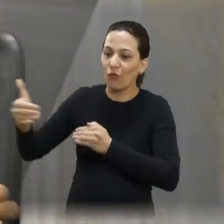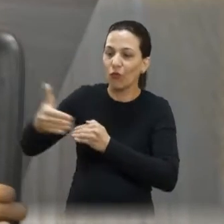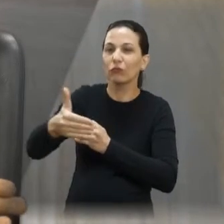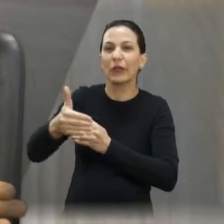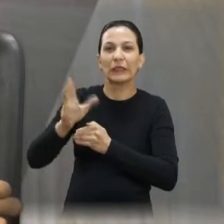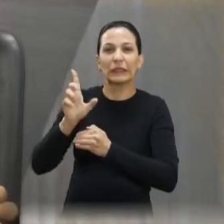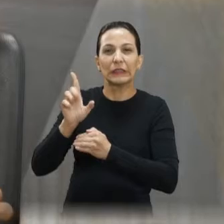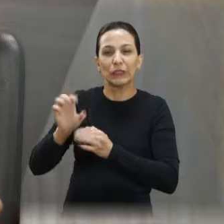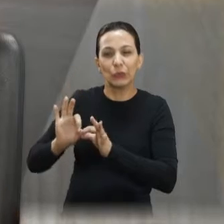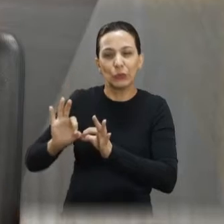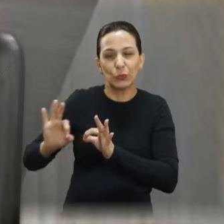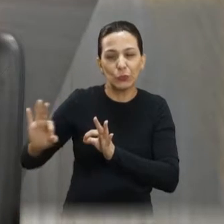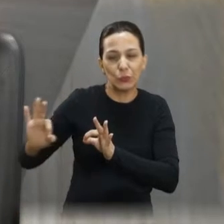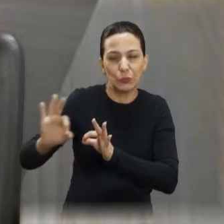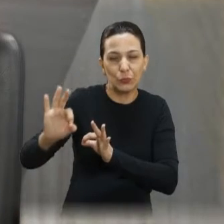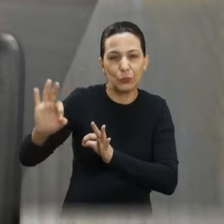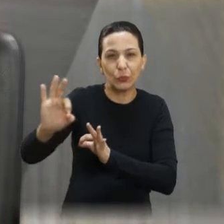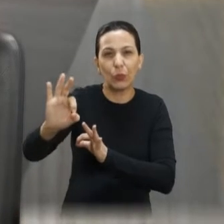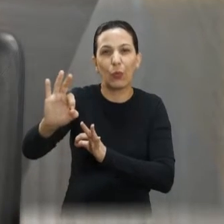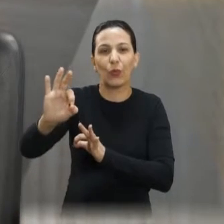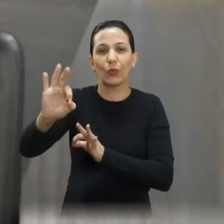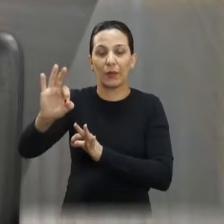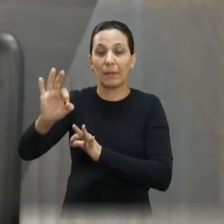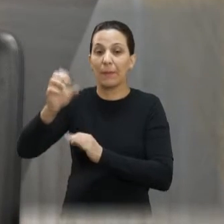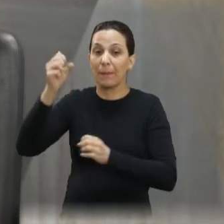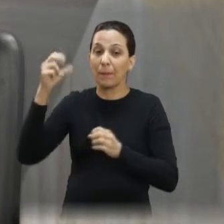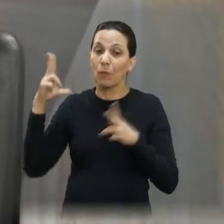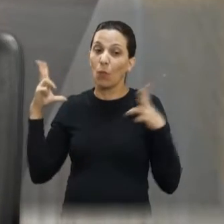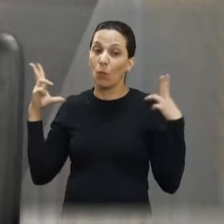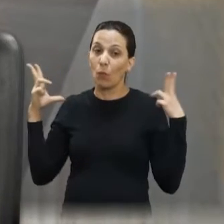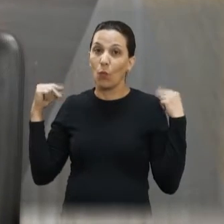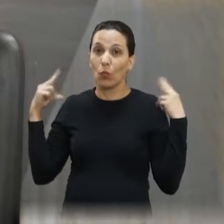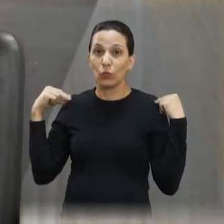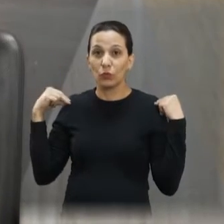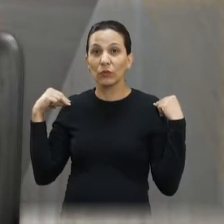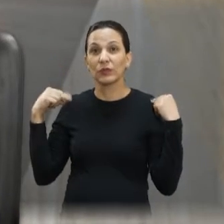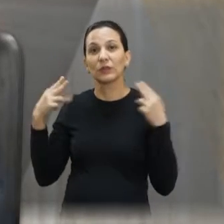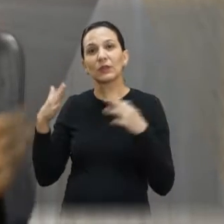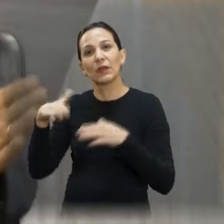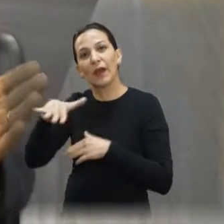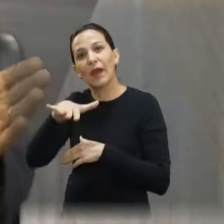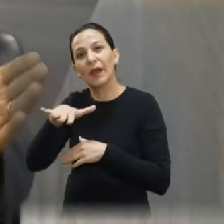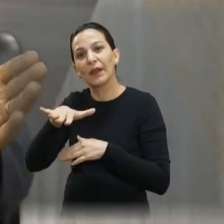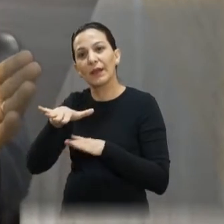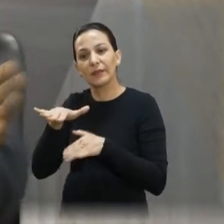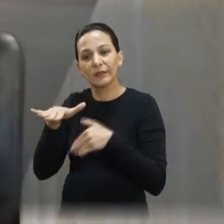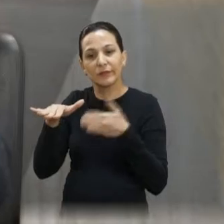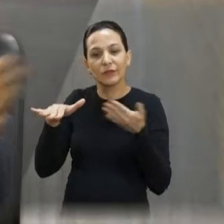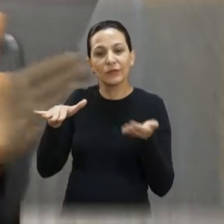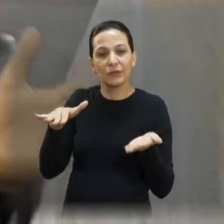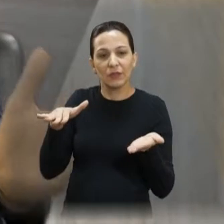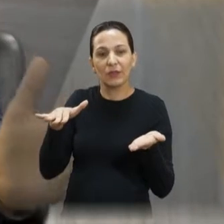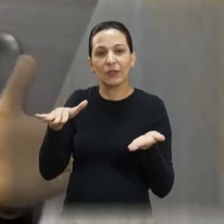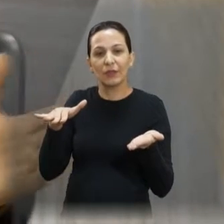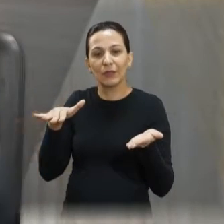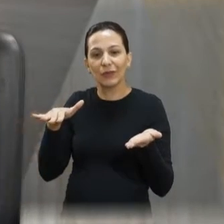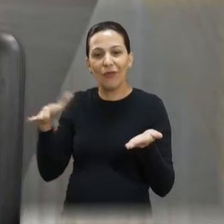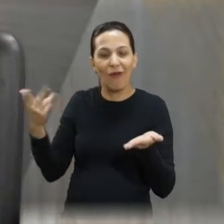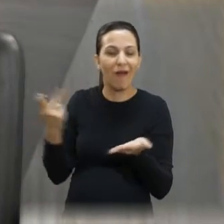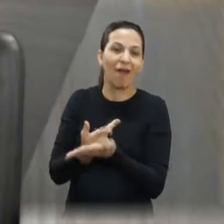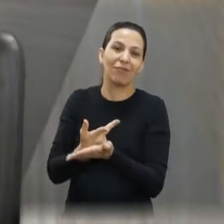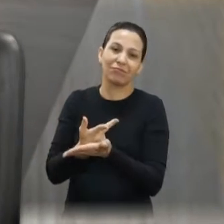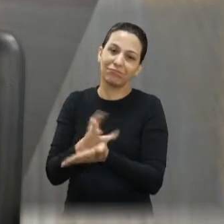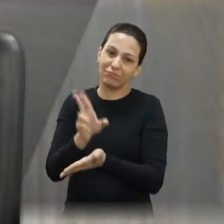acessar as ruas do lado esquerdo, os motoristas estão pegando, é um canteiro central, pegando o lado esquerdo e seguindo... Na contramão. contramão,